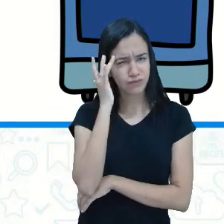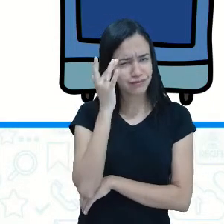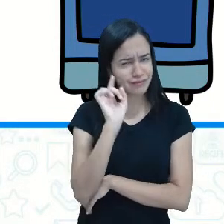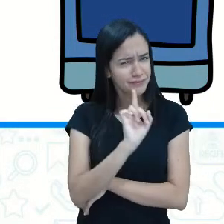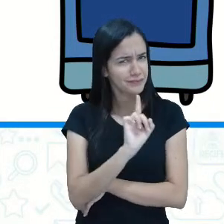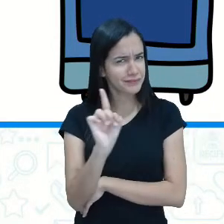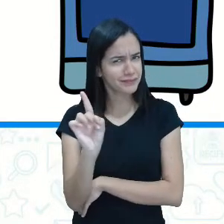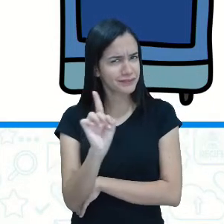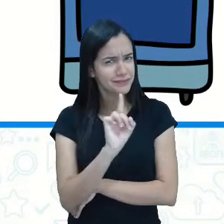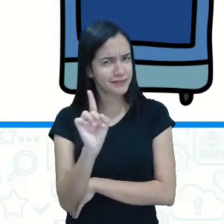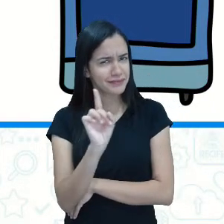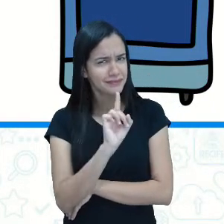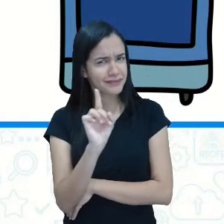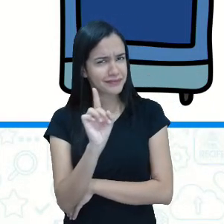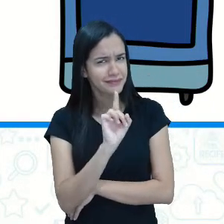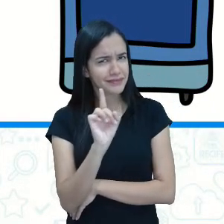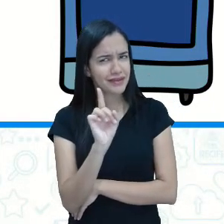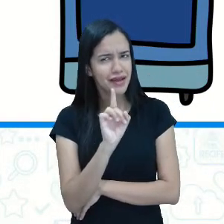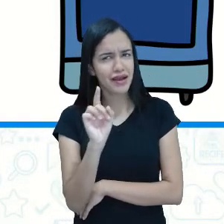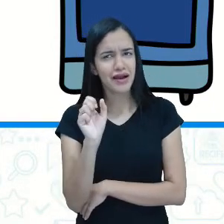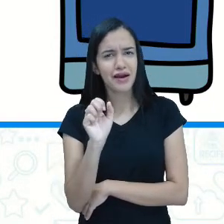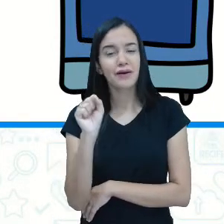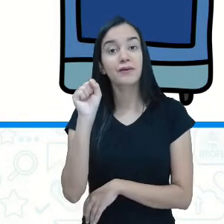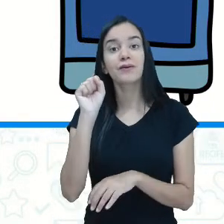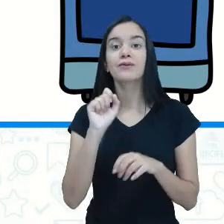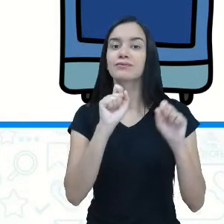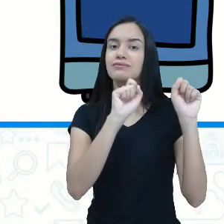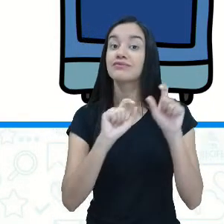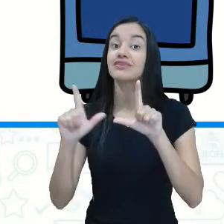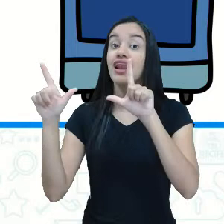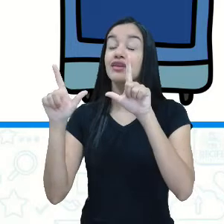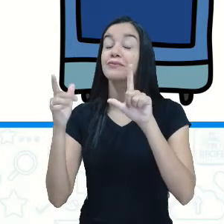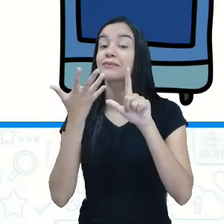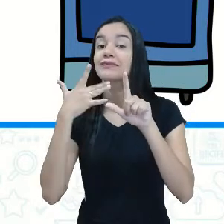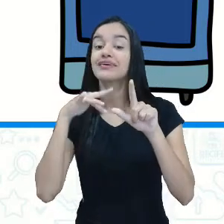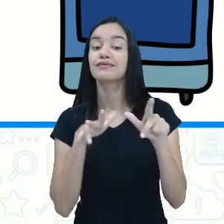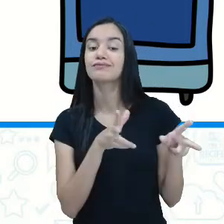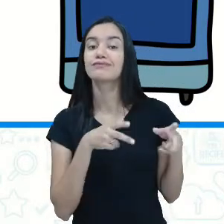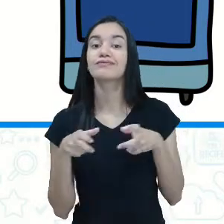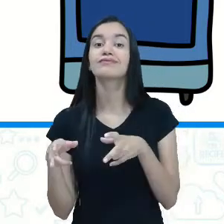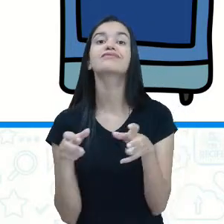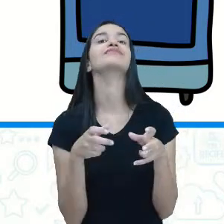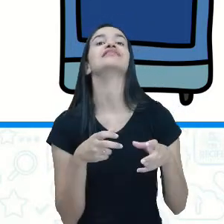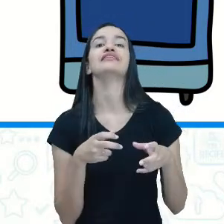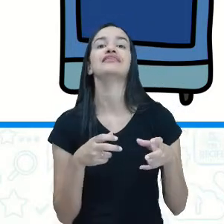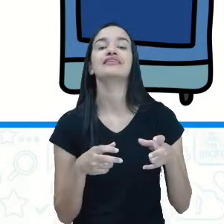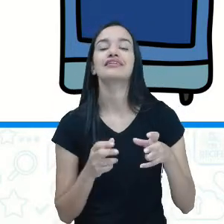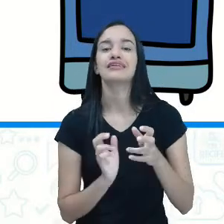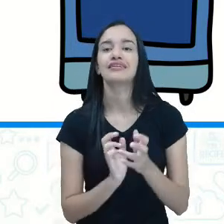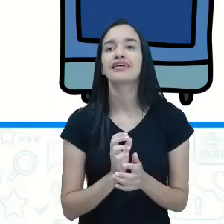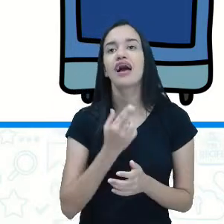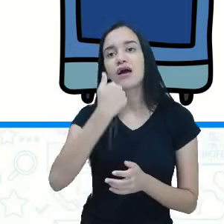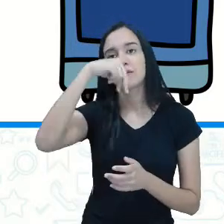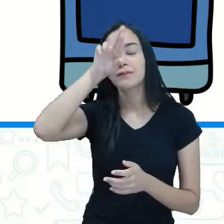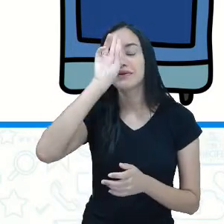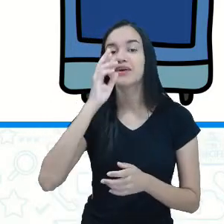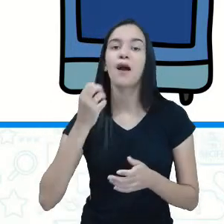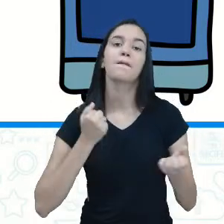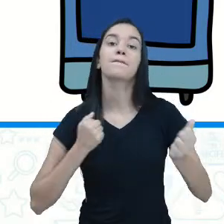aí. A produção colocou aí no slide para as crianças perceberem em casa, não foi isso? Isso mesmo. Olha aí. Meio dia. Macaca.